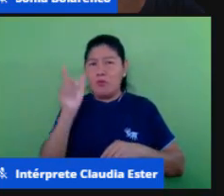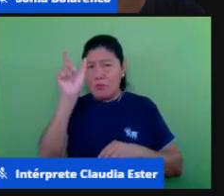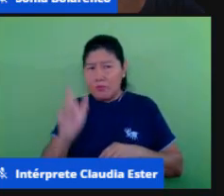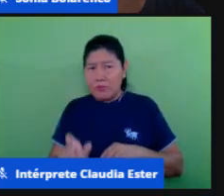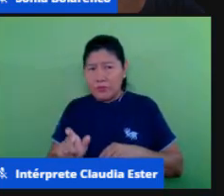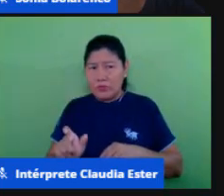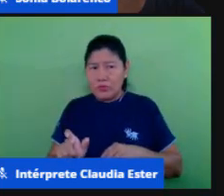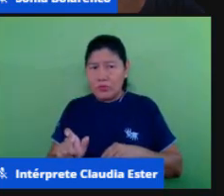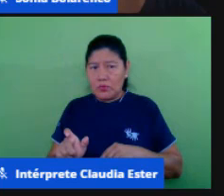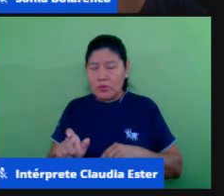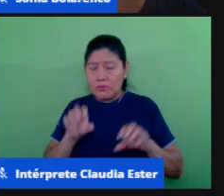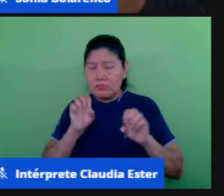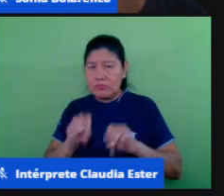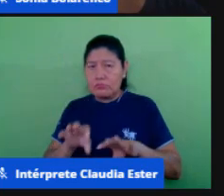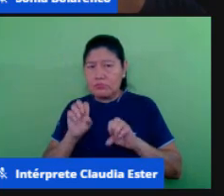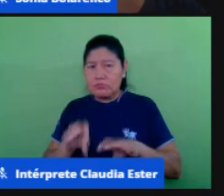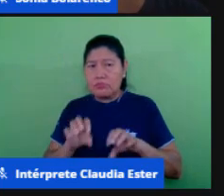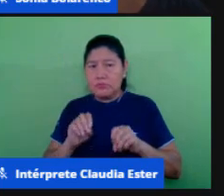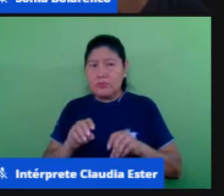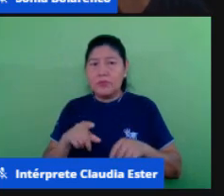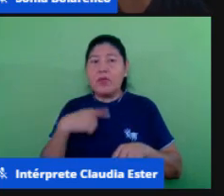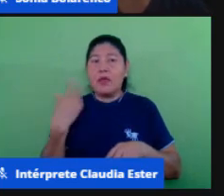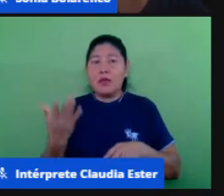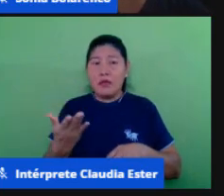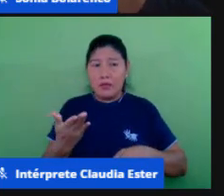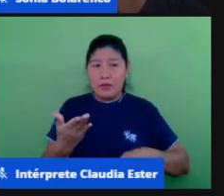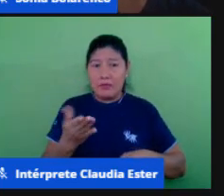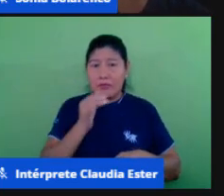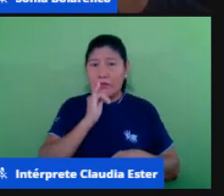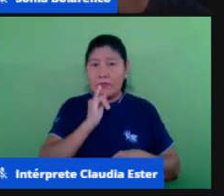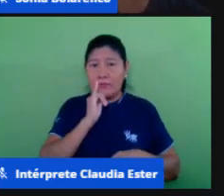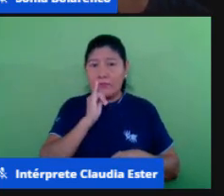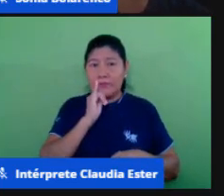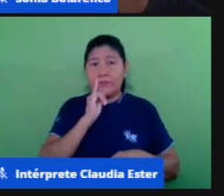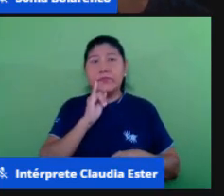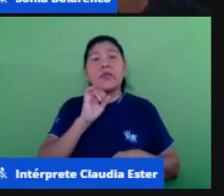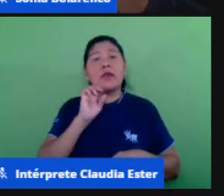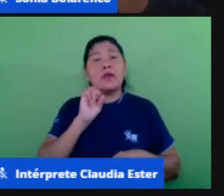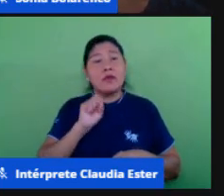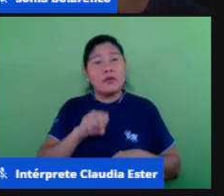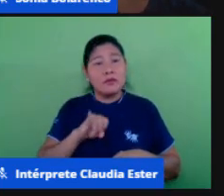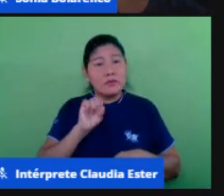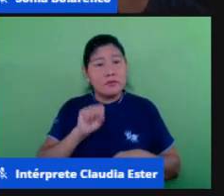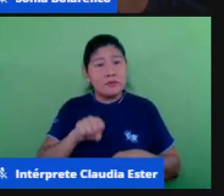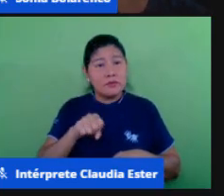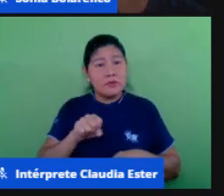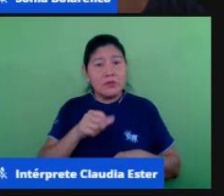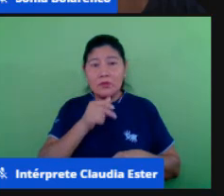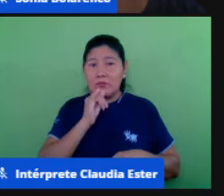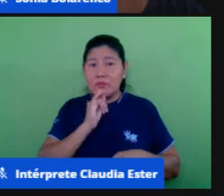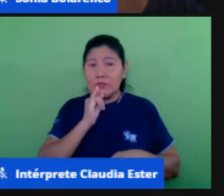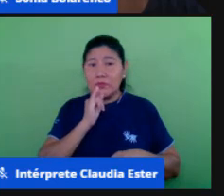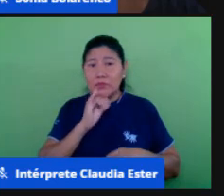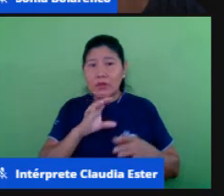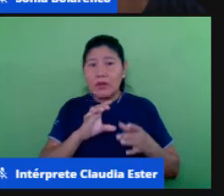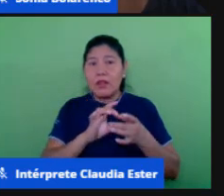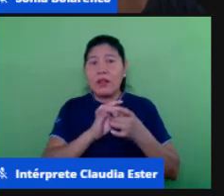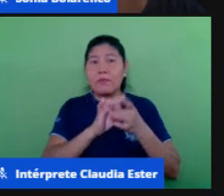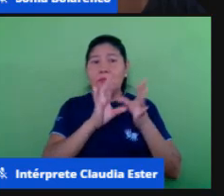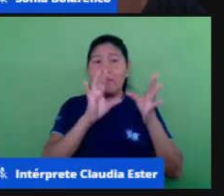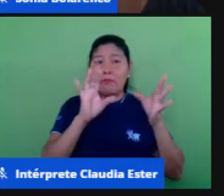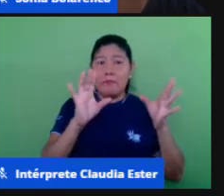como o Freire dizia emancipatória uma educação que liberte